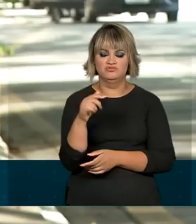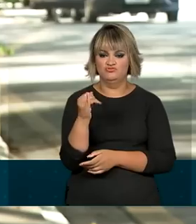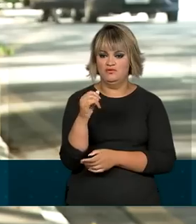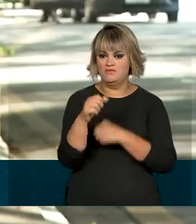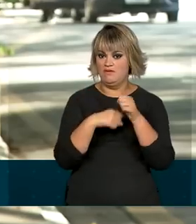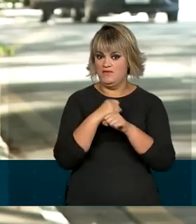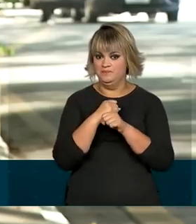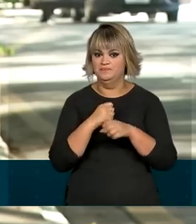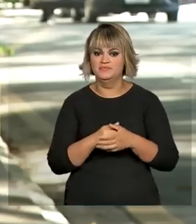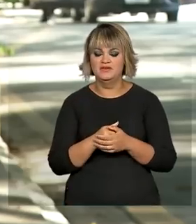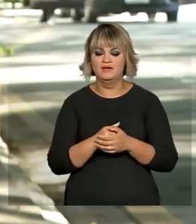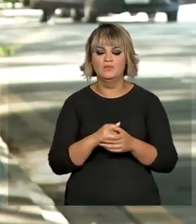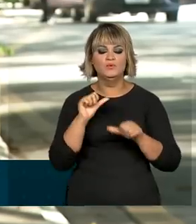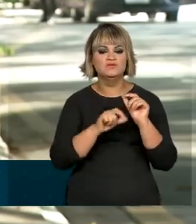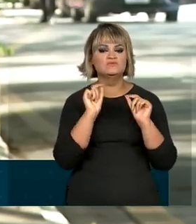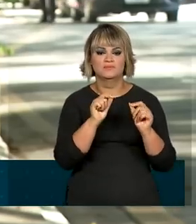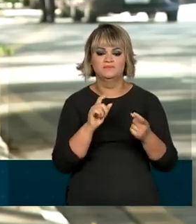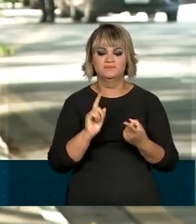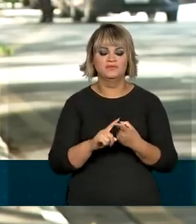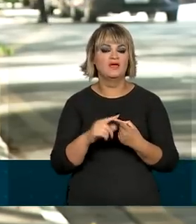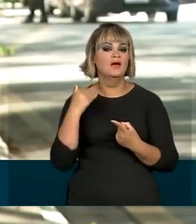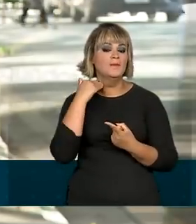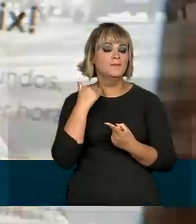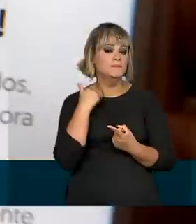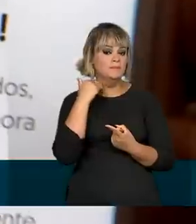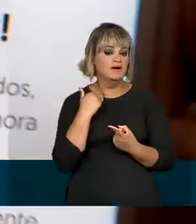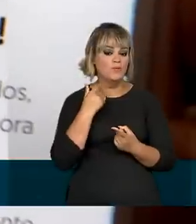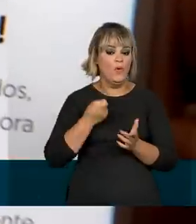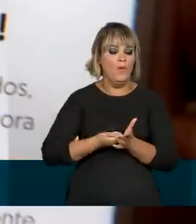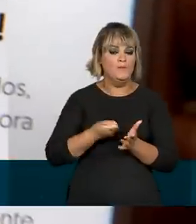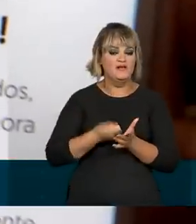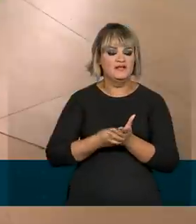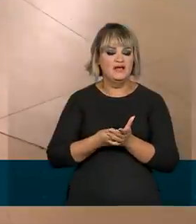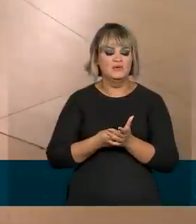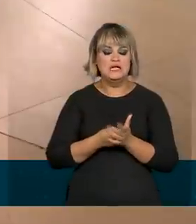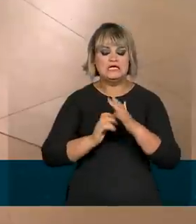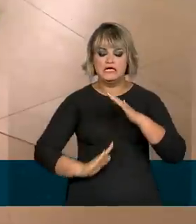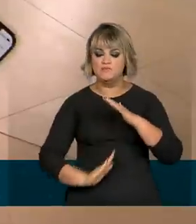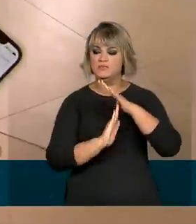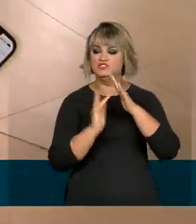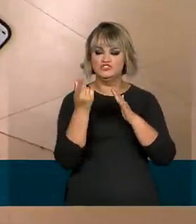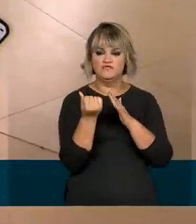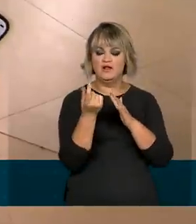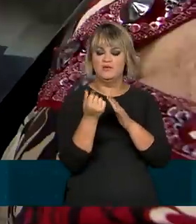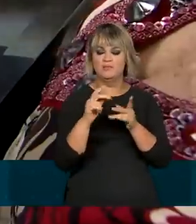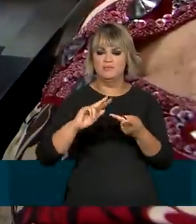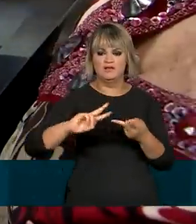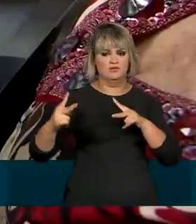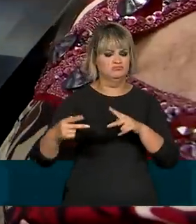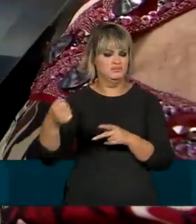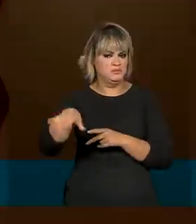do ano que vem. E são elas, olha, os bancos não são mais obrigados a impor um limite de valor por transação,